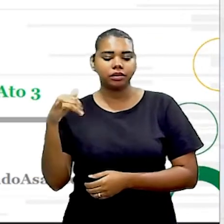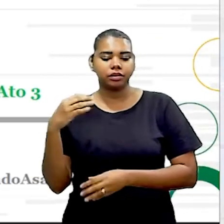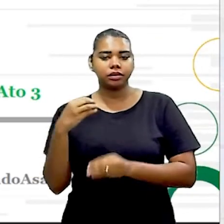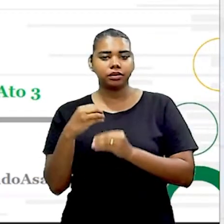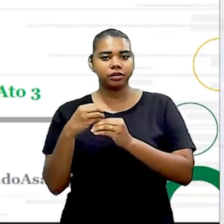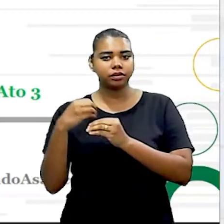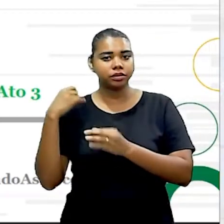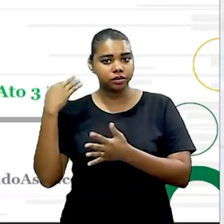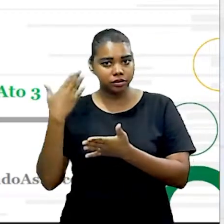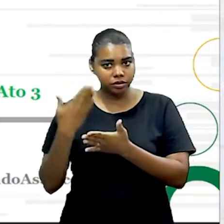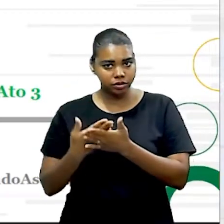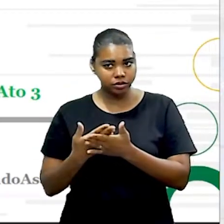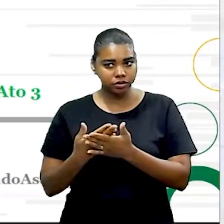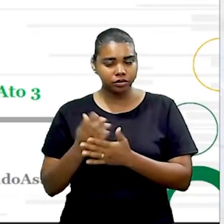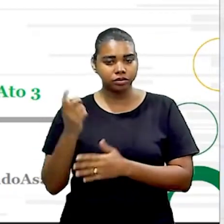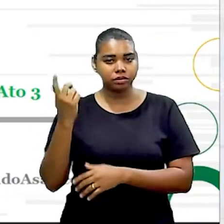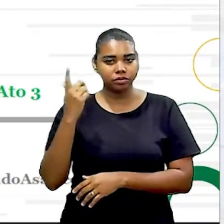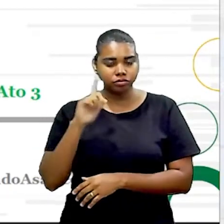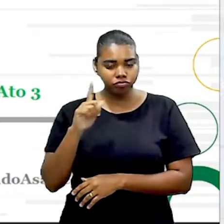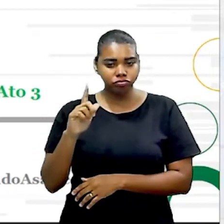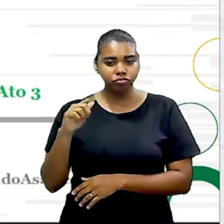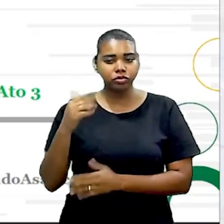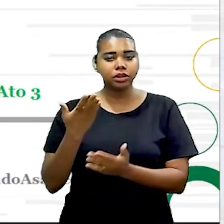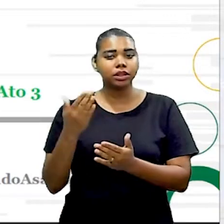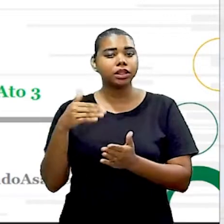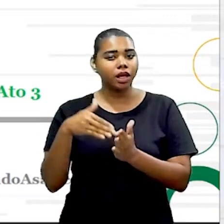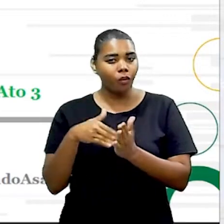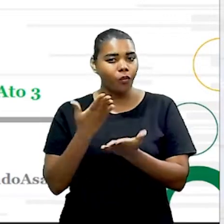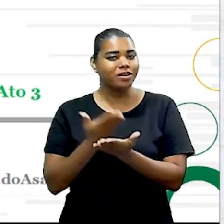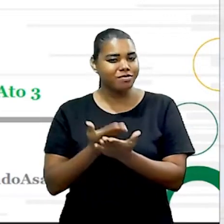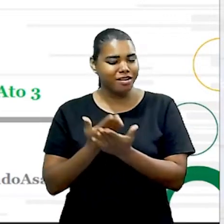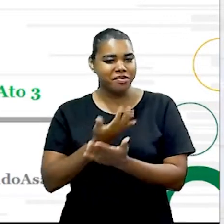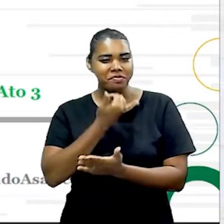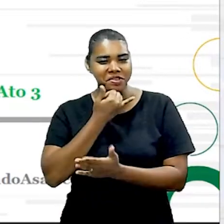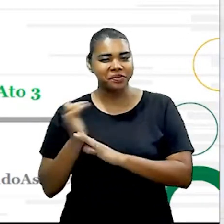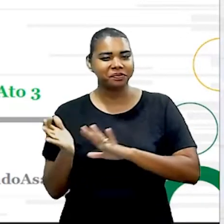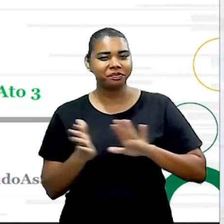que eu vou dar na próxima aula, na última aula, na verdade, perdão.